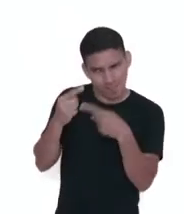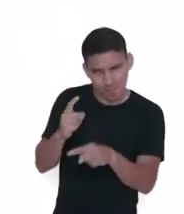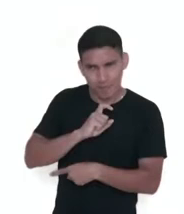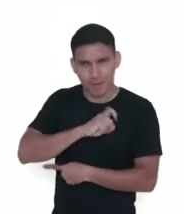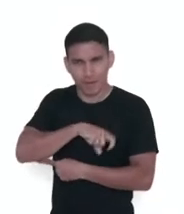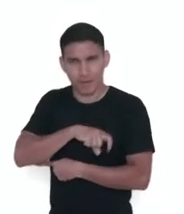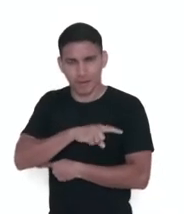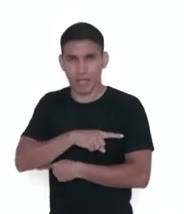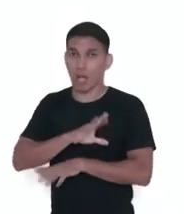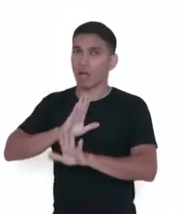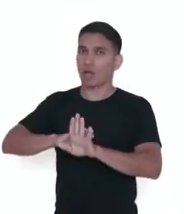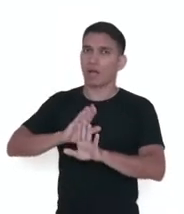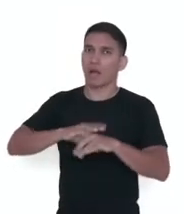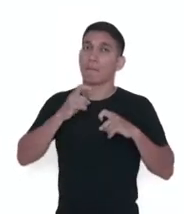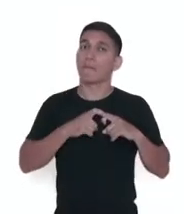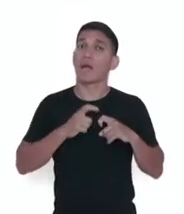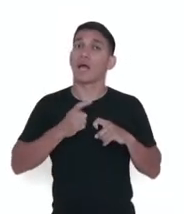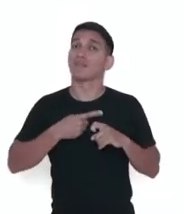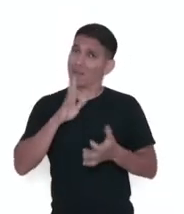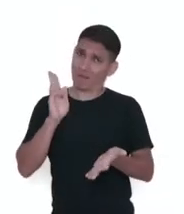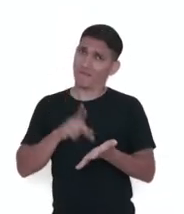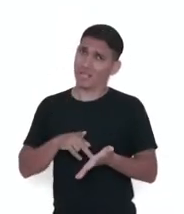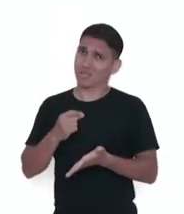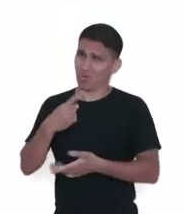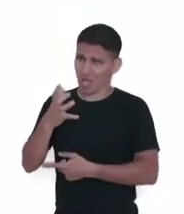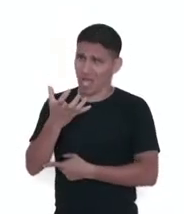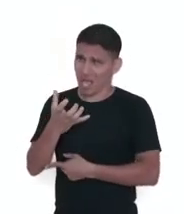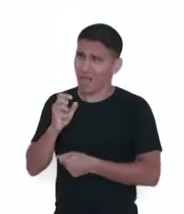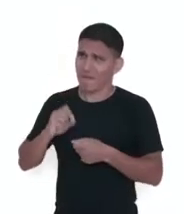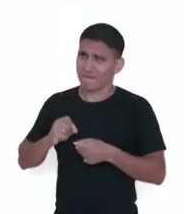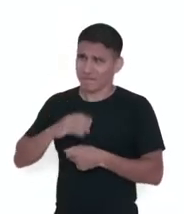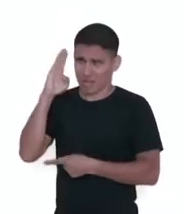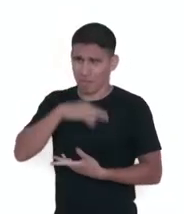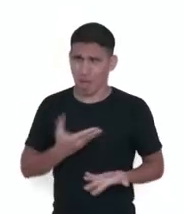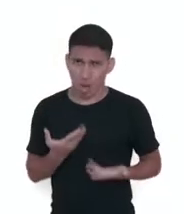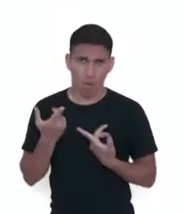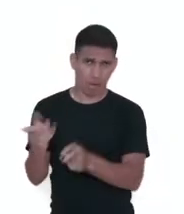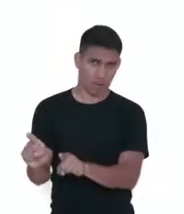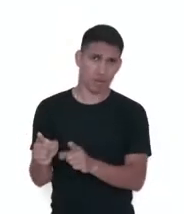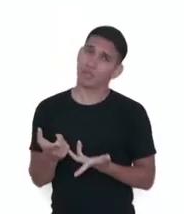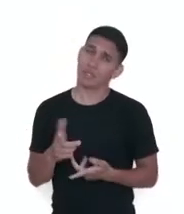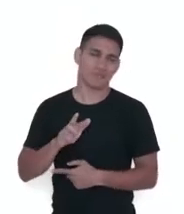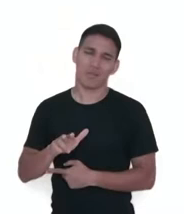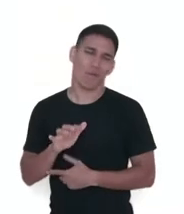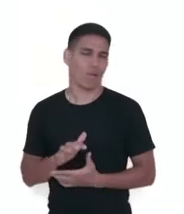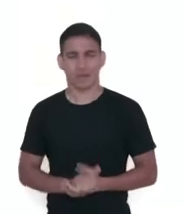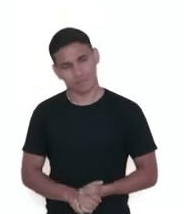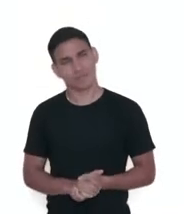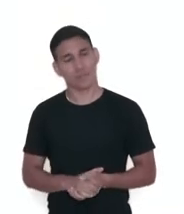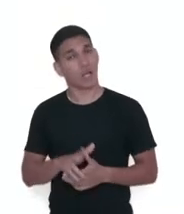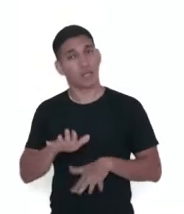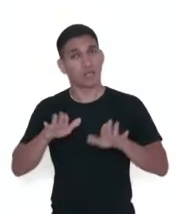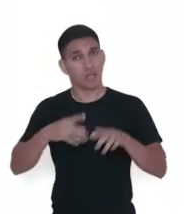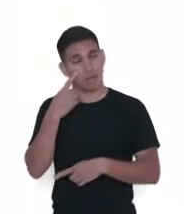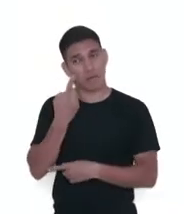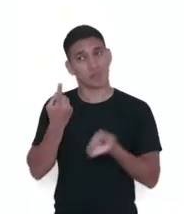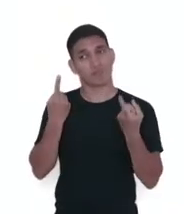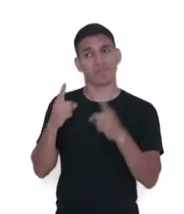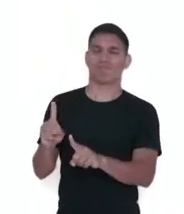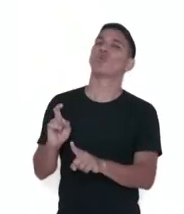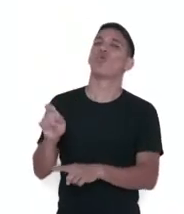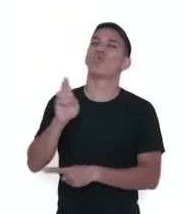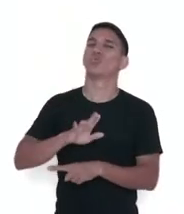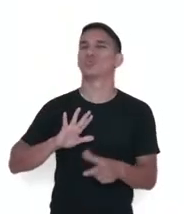intenção da médica era realmente de praticar algum ato de crueldade? Não. Provavelmente não. Ao usar essa